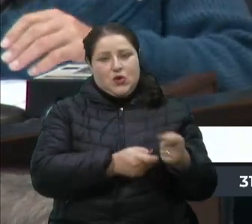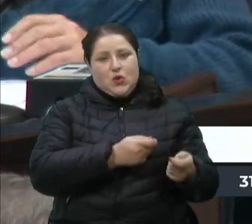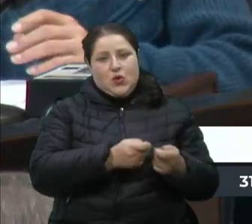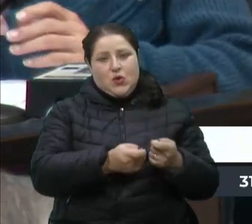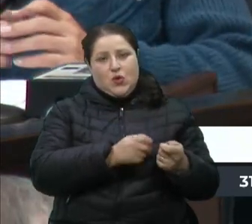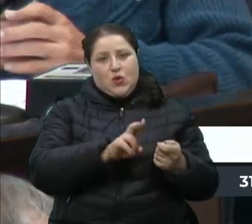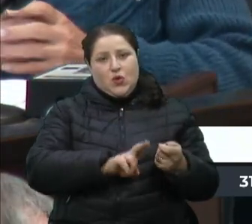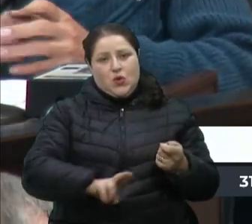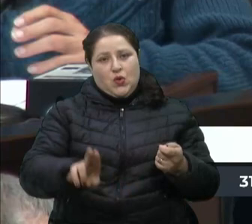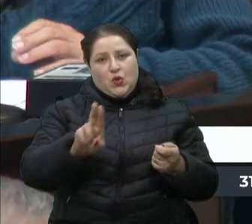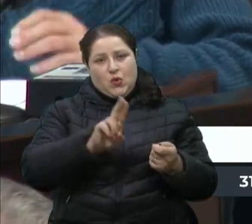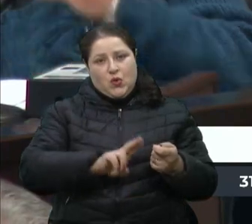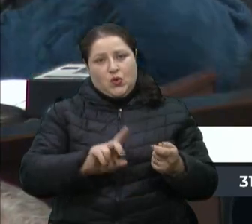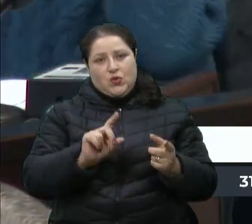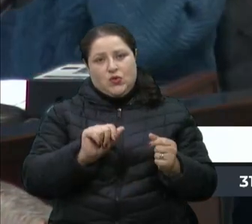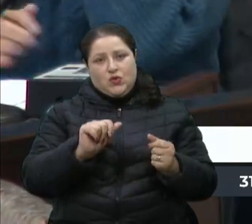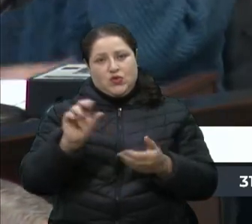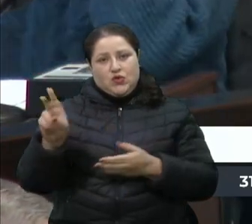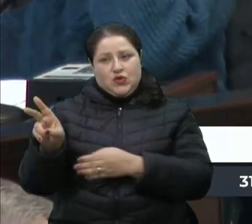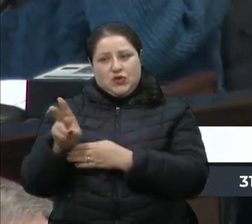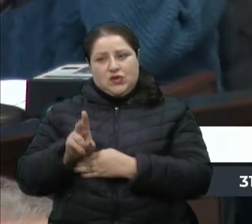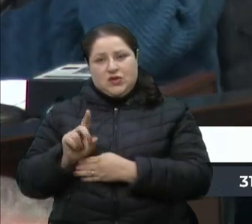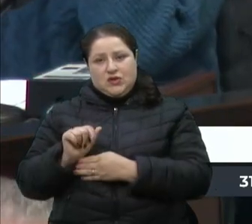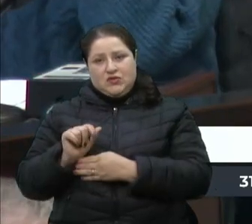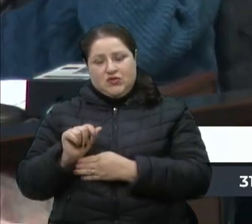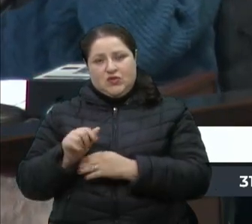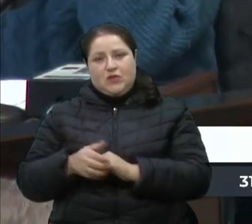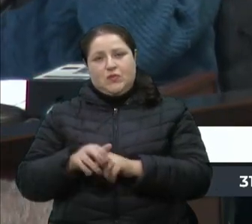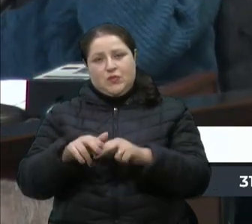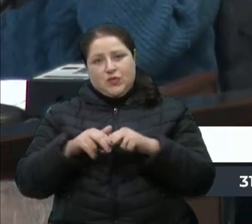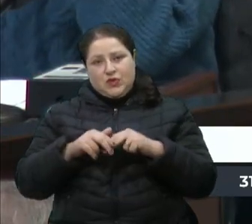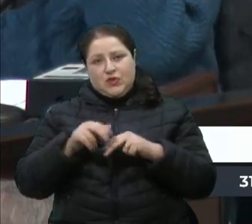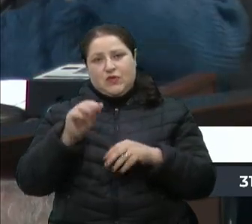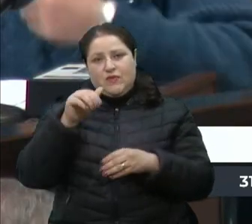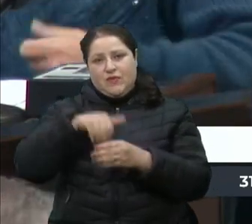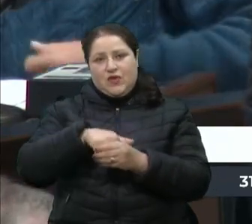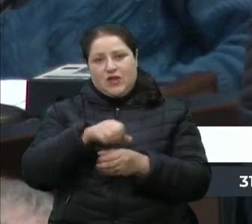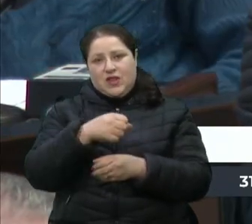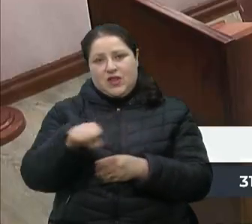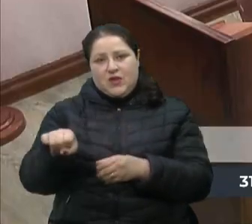o uso deste financiamento. Por isso, estarei votando o contrário. Obrigado, Sr. Presidente. Obrigado.